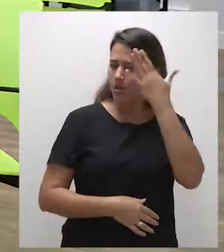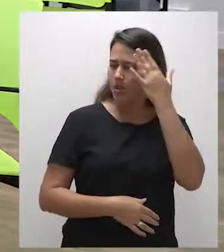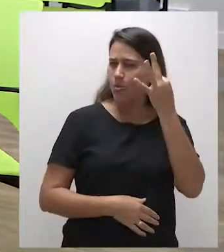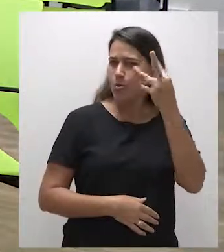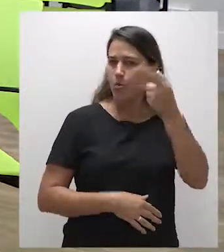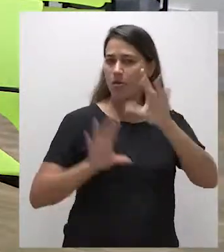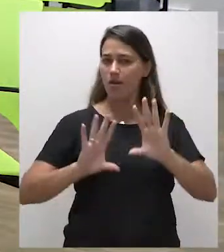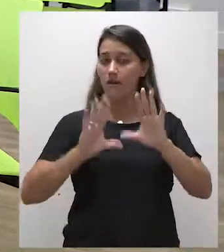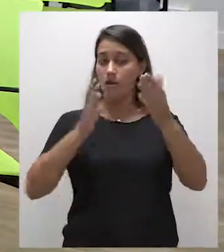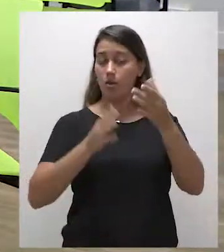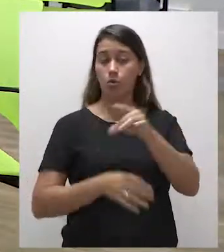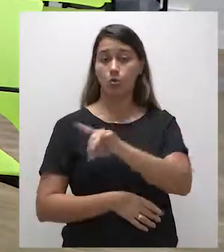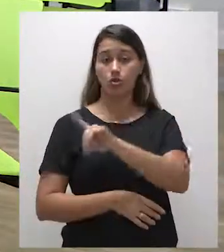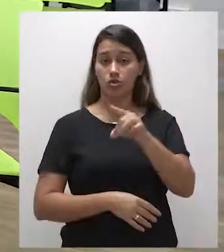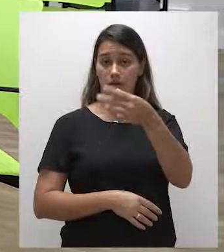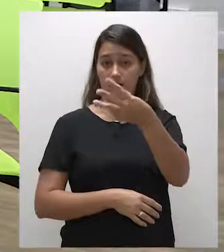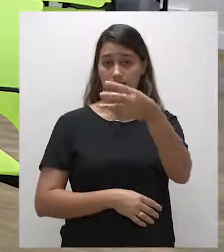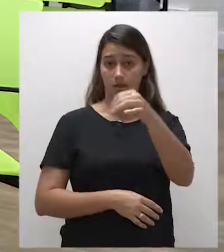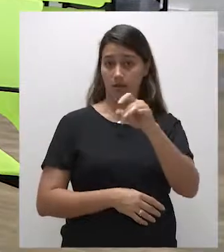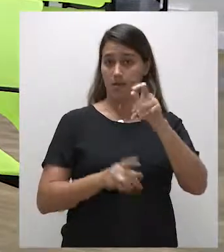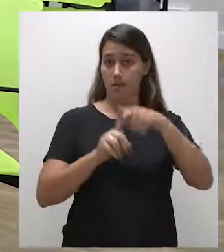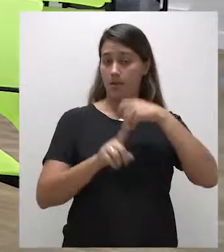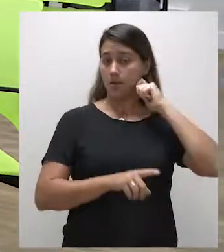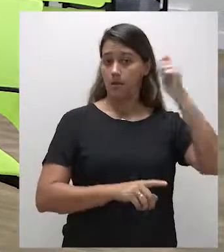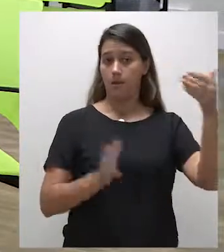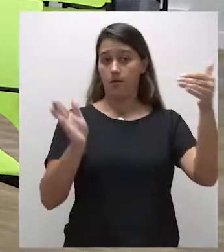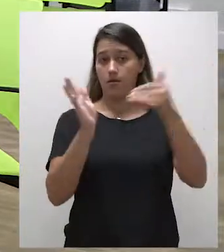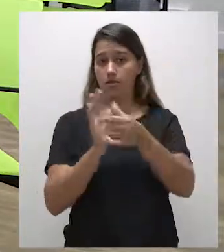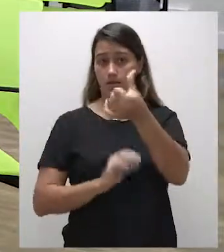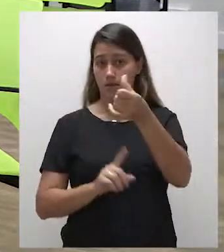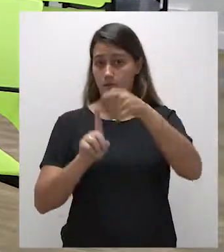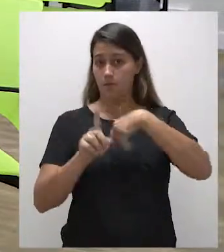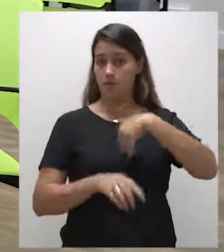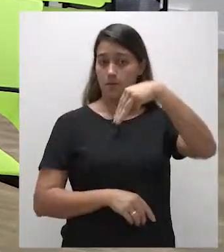os eventos que acontecerão de 30 de abril a 6 de maio.